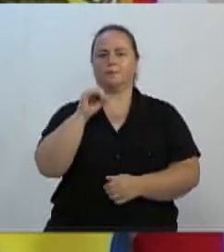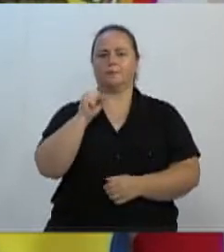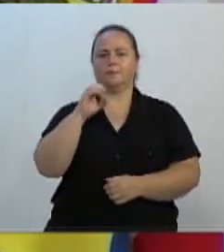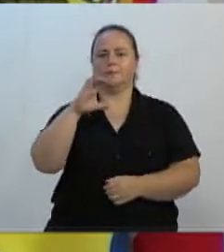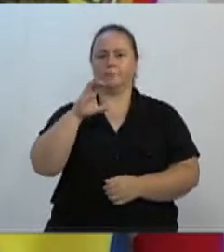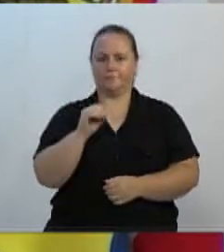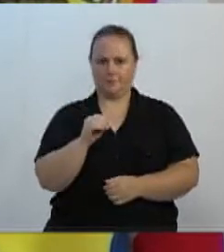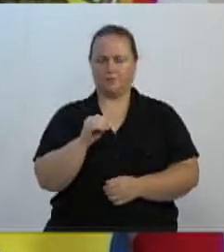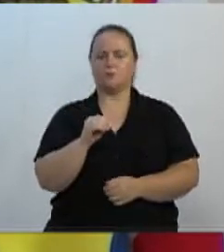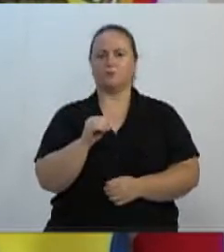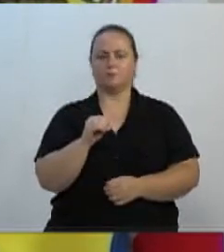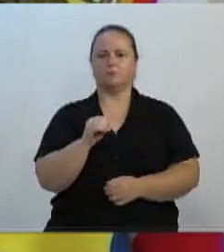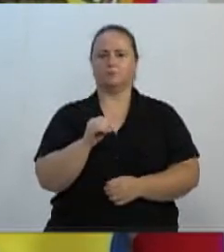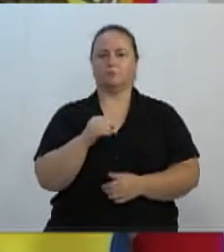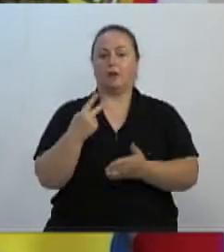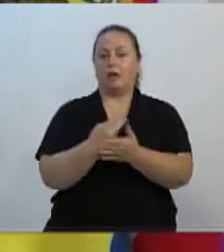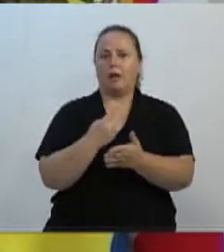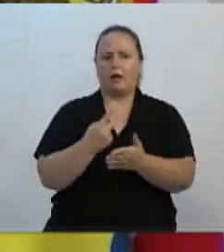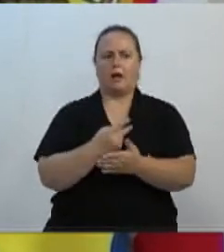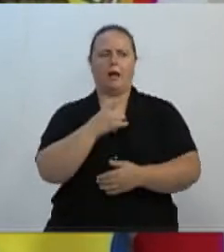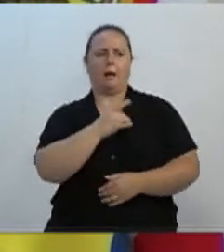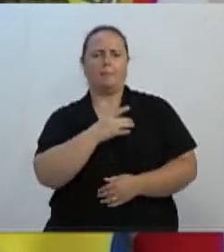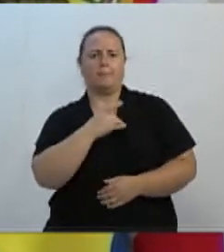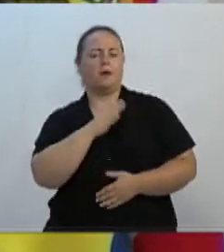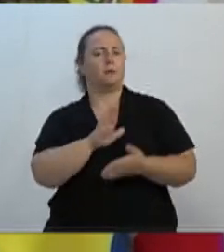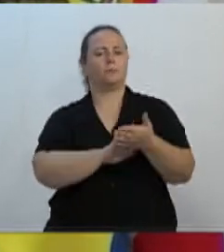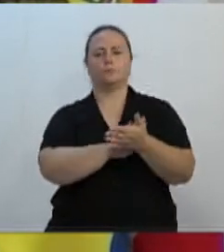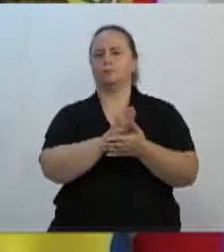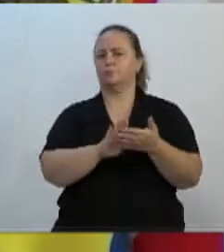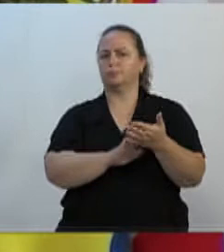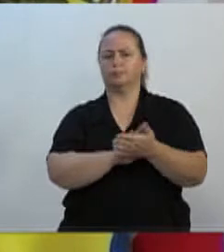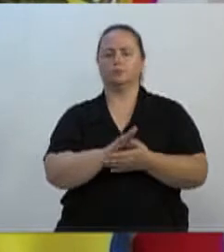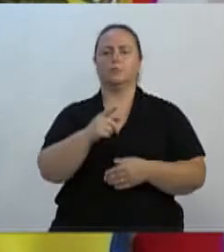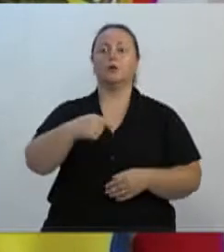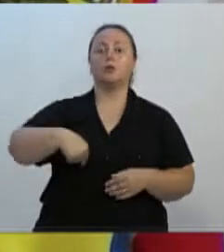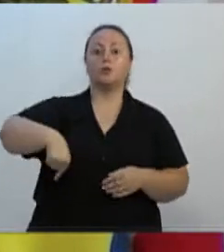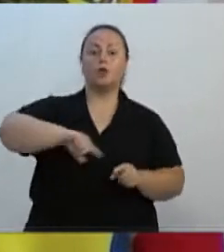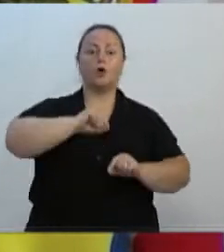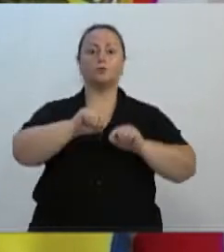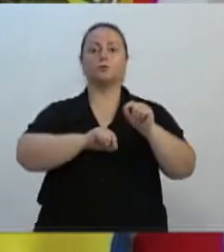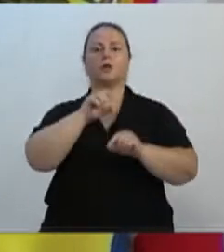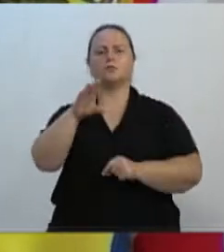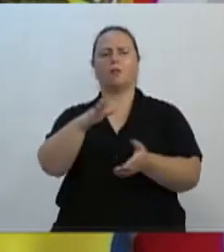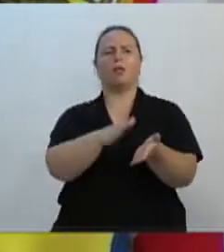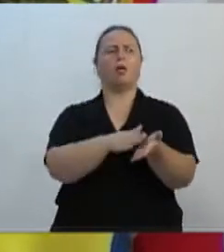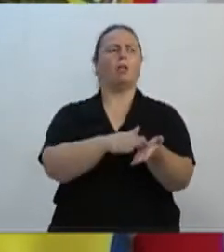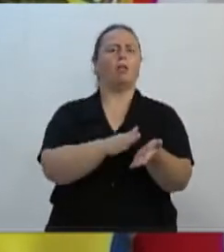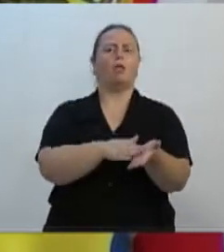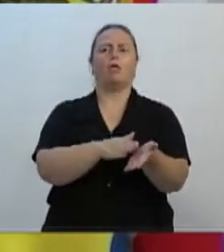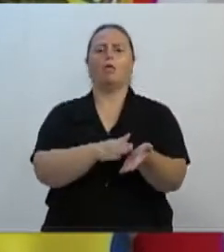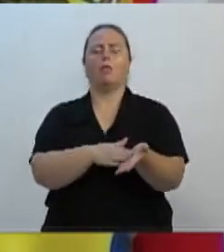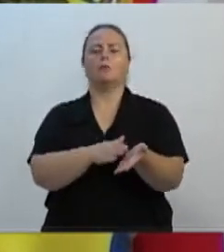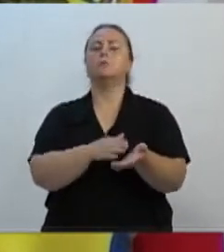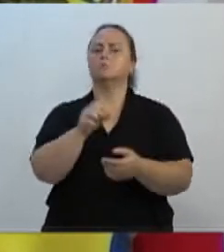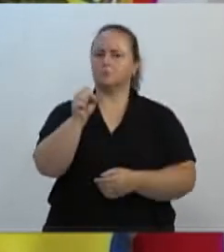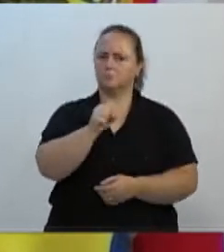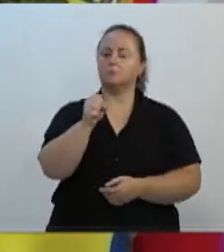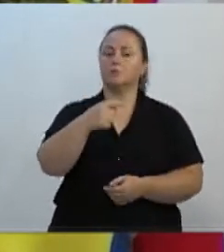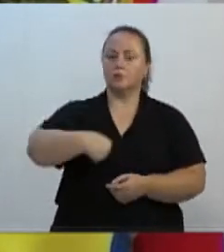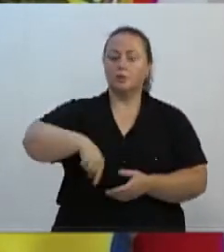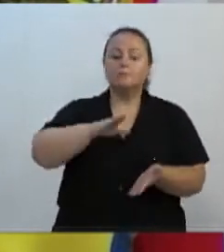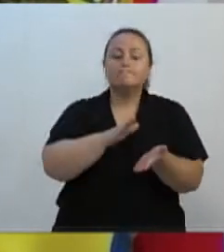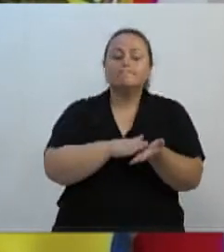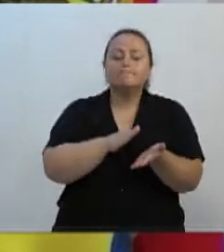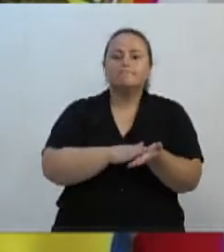fazendo, sem medo de errar, senhores vereadores, o papel de cobrador de impostos para a esfera pública. Sim, somos cobradores de impostos hoje,